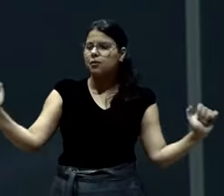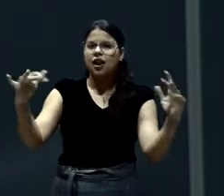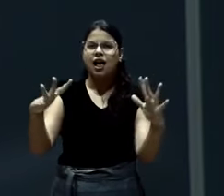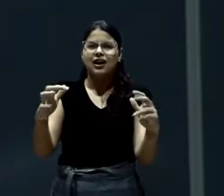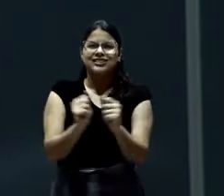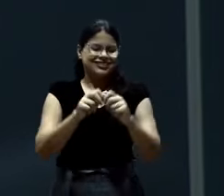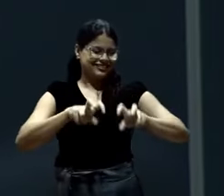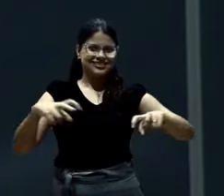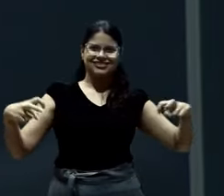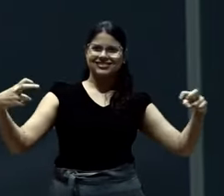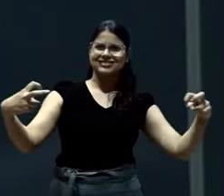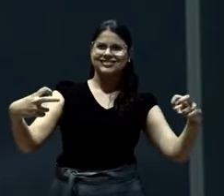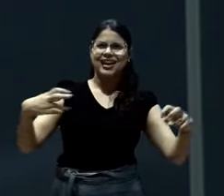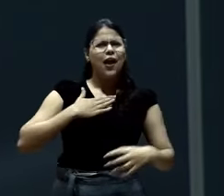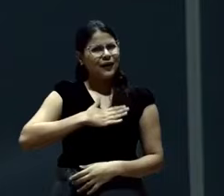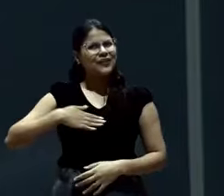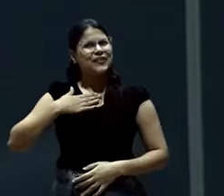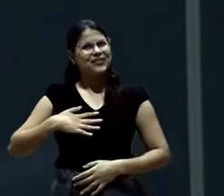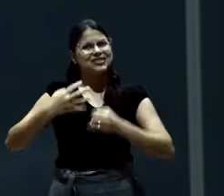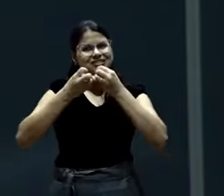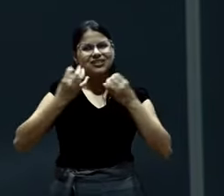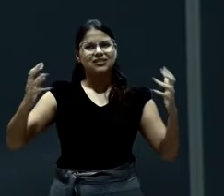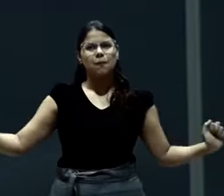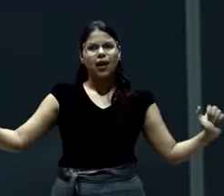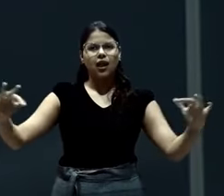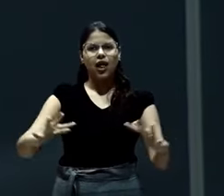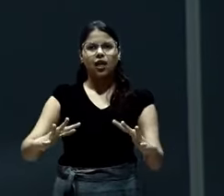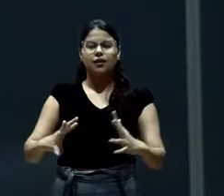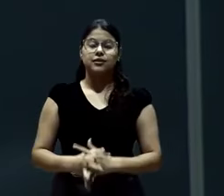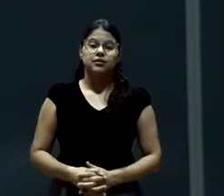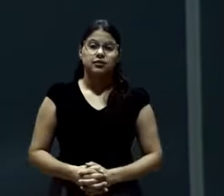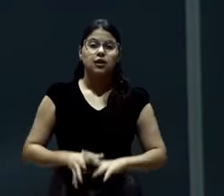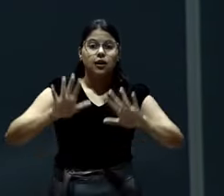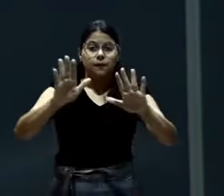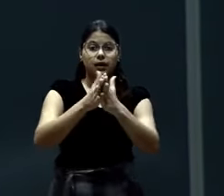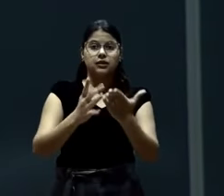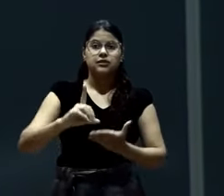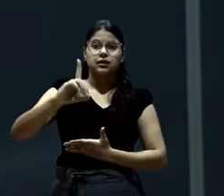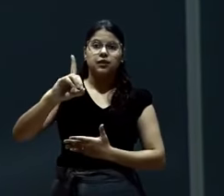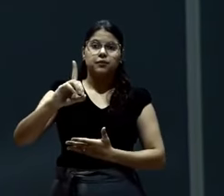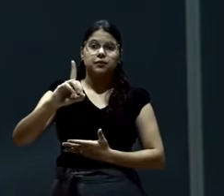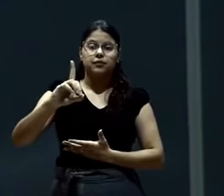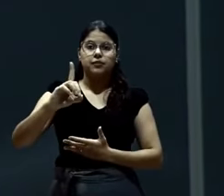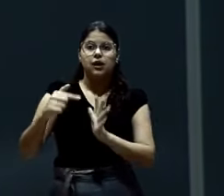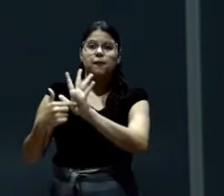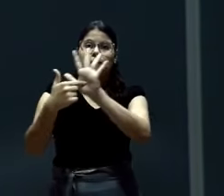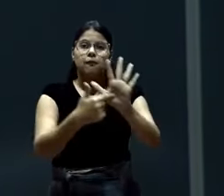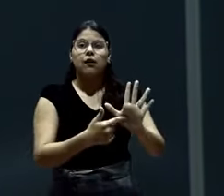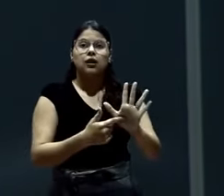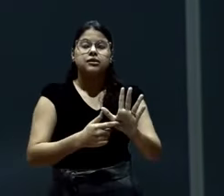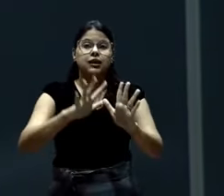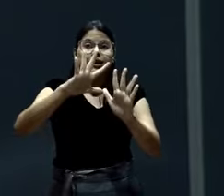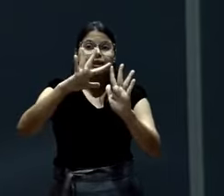É gostoso esse ajuntamento, né? Mas a Bíblia, a luz da Bíblia, diz que igreja é outra